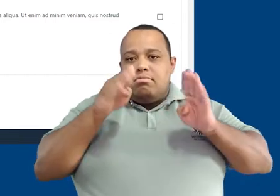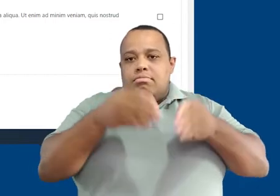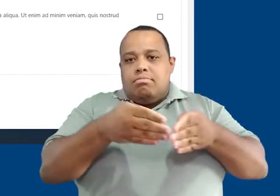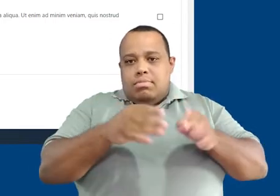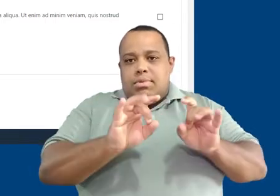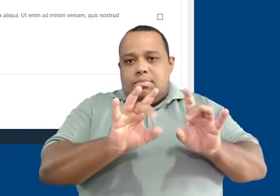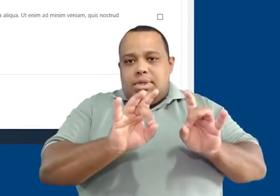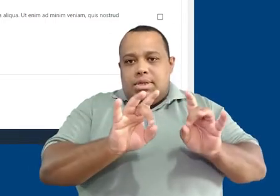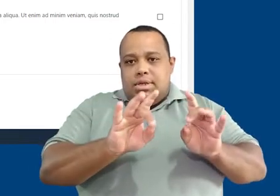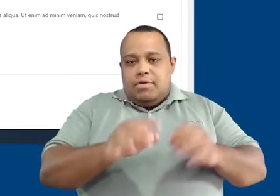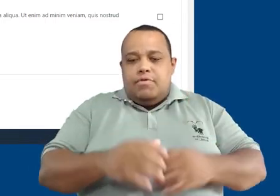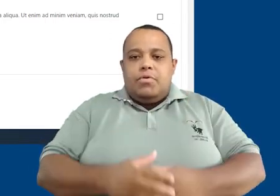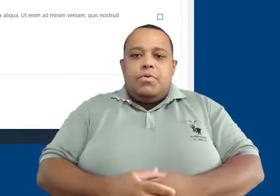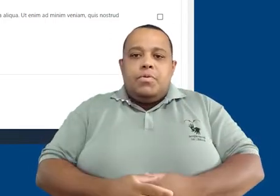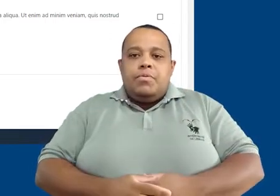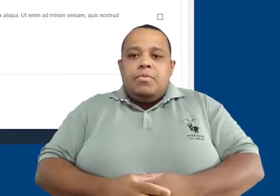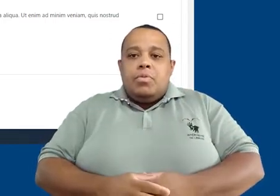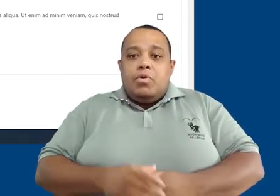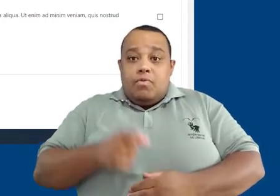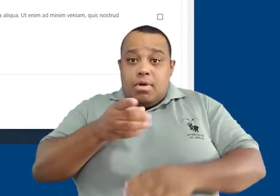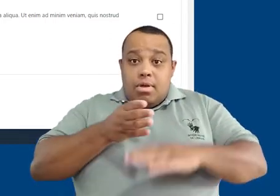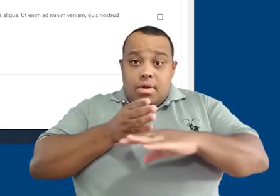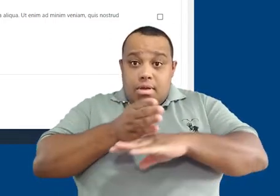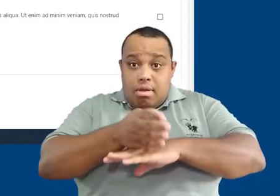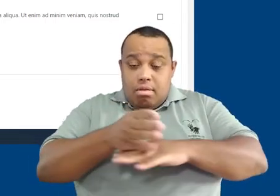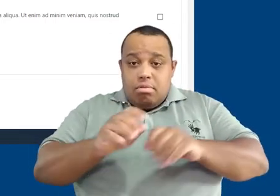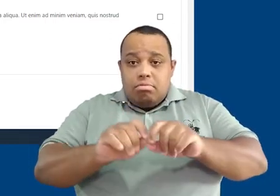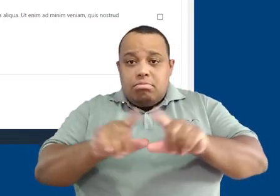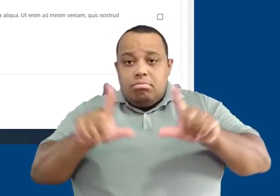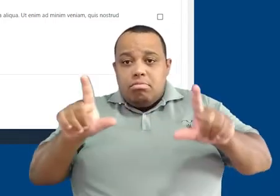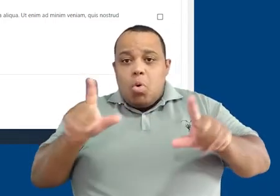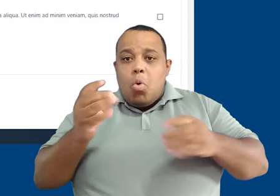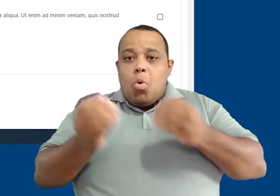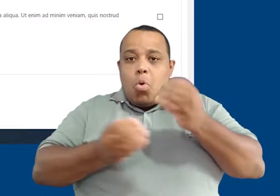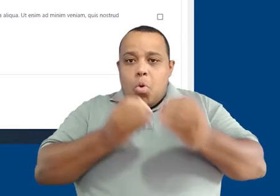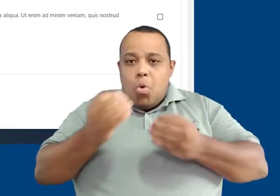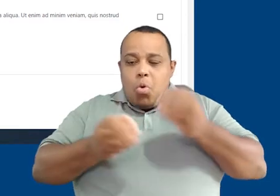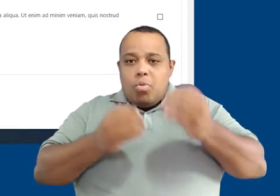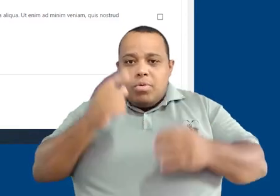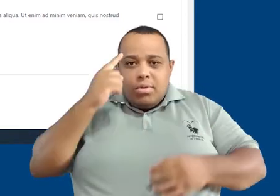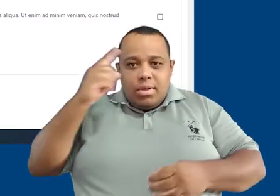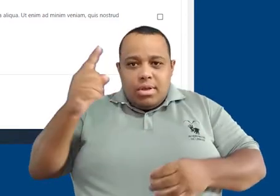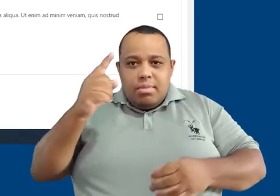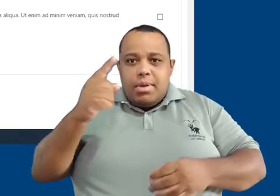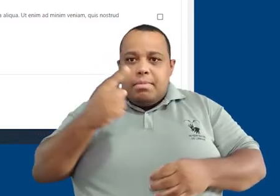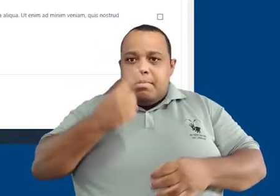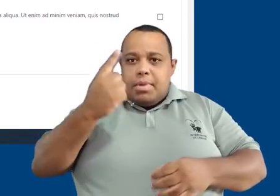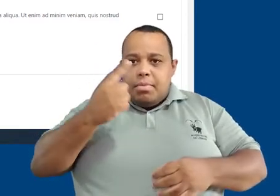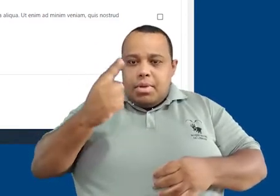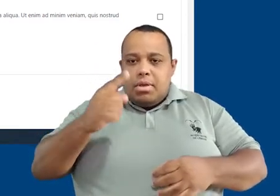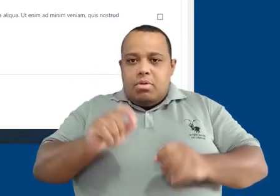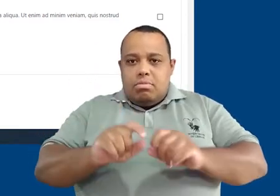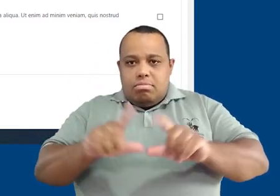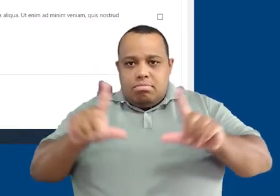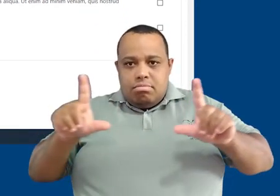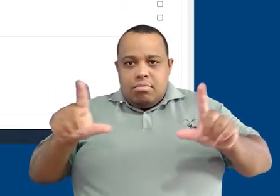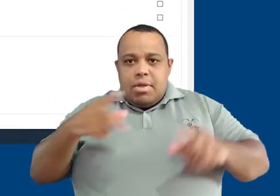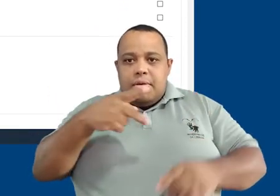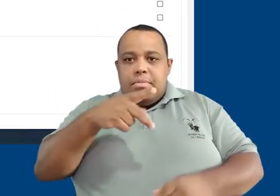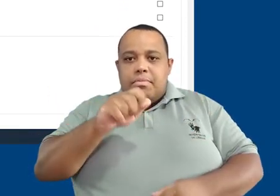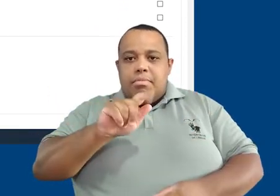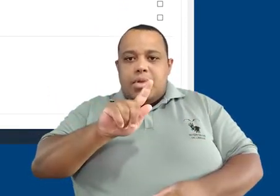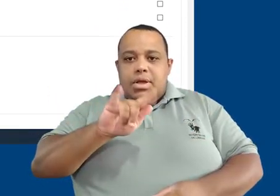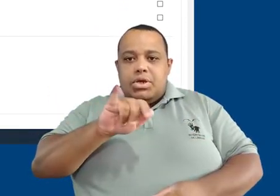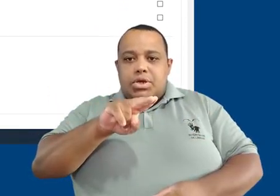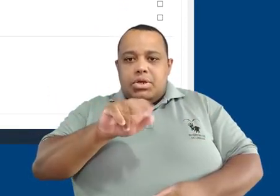Para acessar uma atividade do tipo questionário, estamos agora na página inicial do curso disciplina, procuramos pela atividade